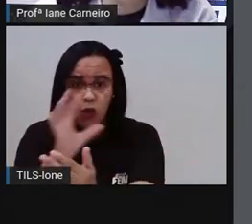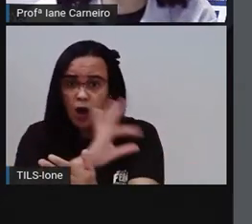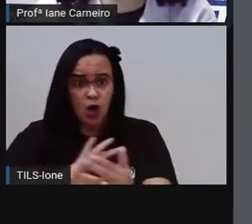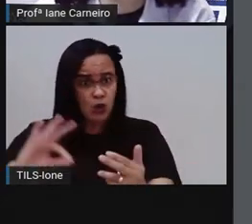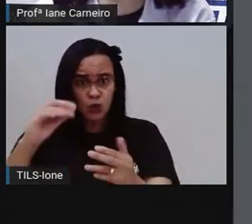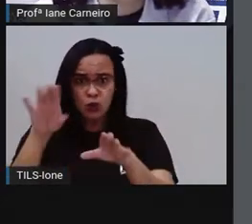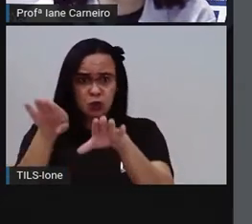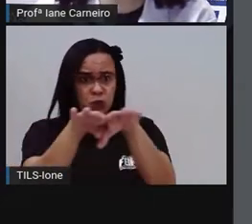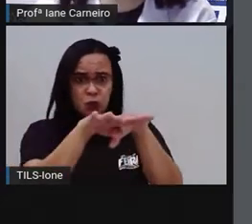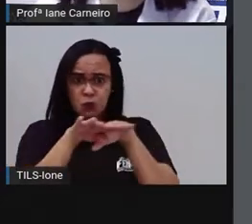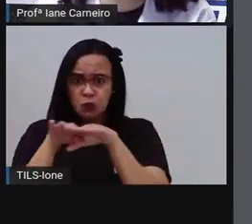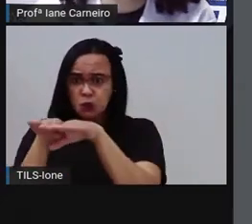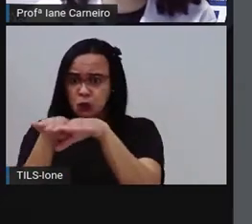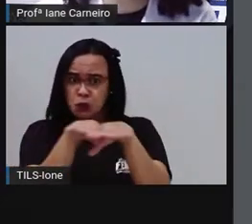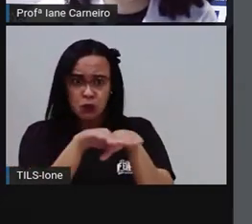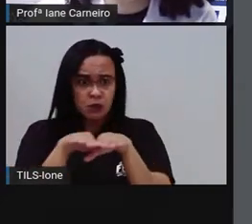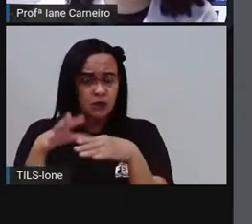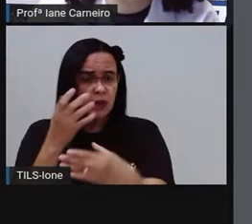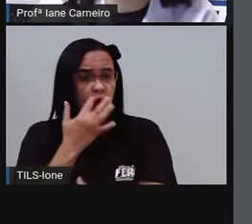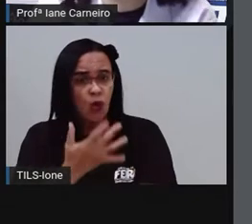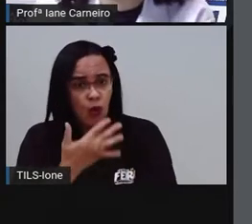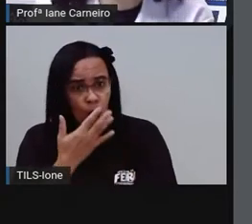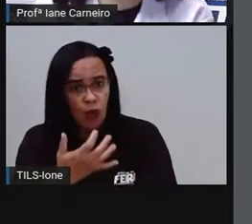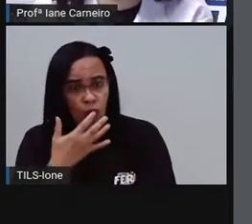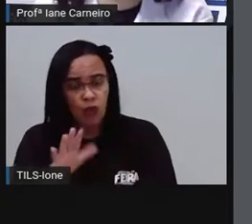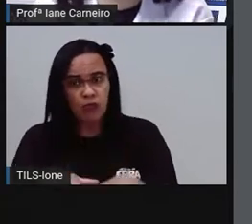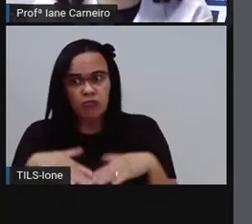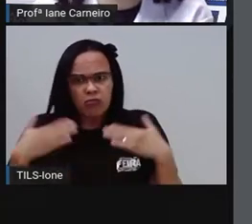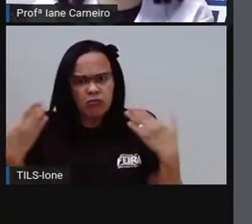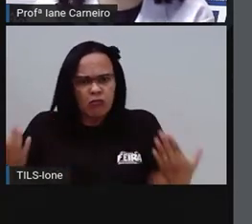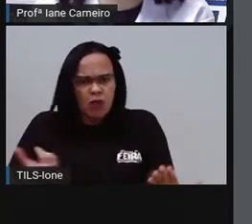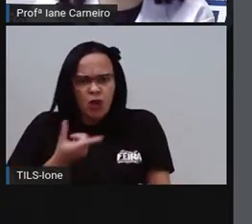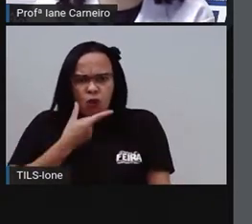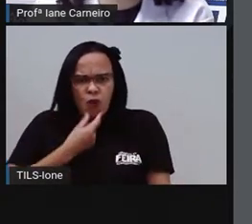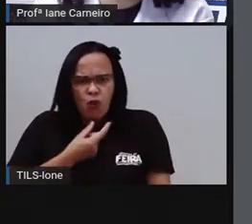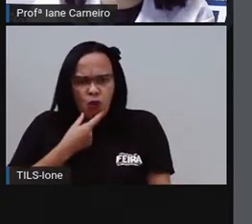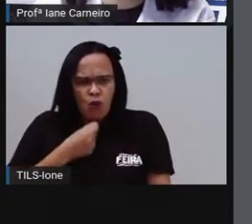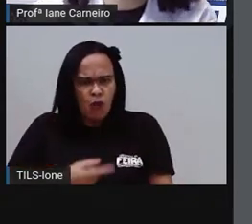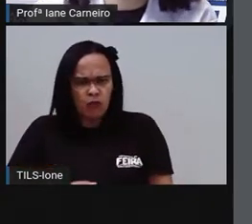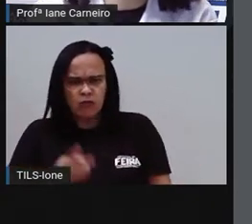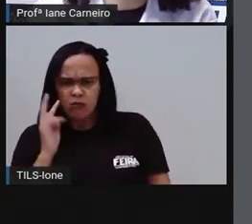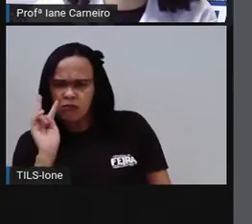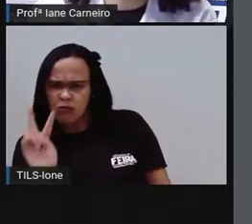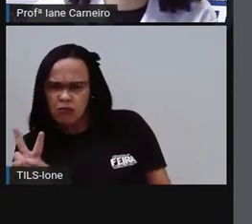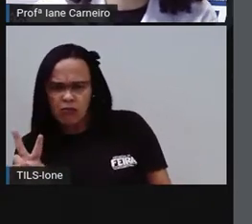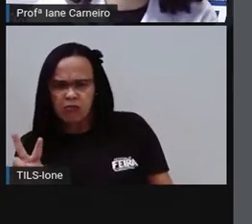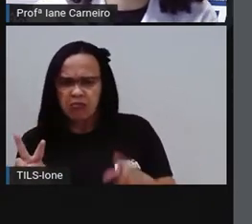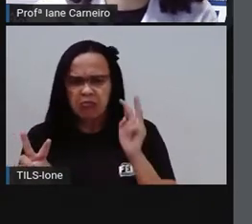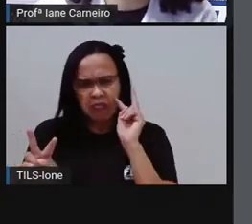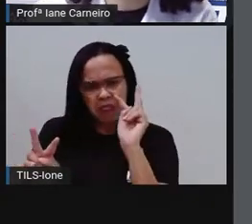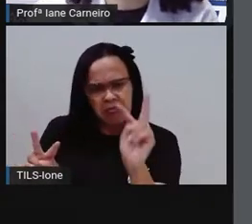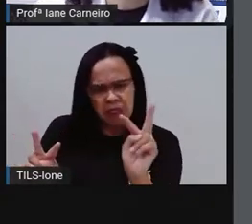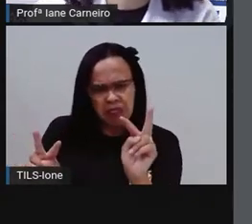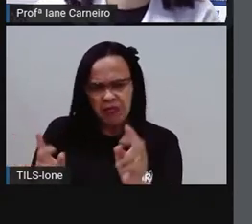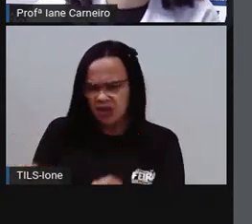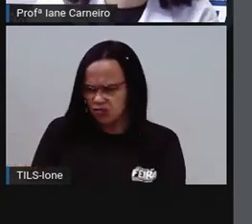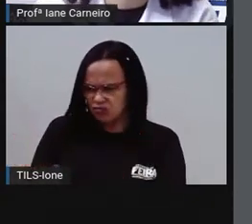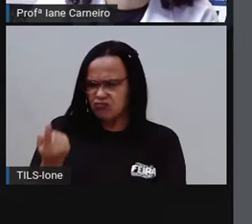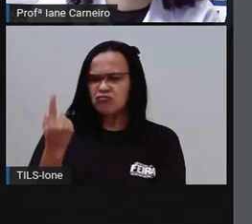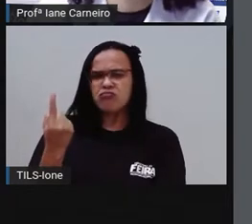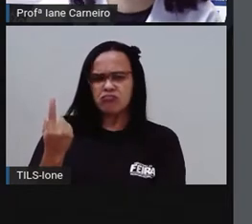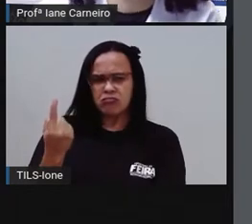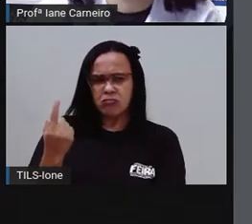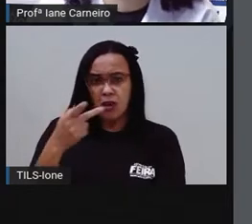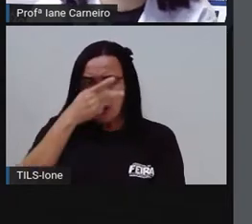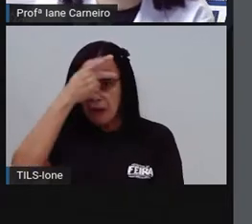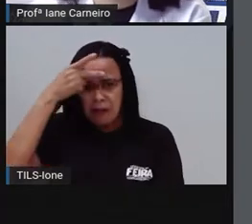mesma cor. Foi então que Pedro estranhou. Não vejo nenhuma pessoa. Quem é que